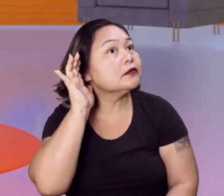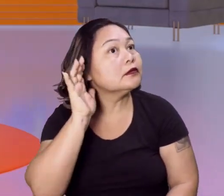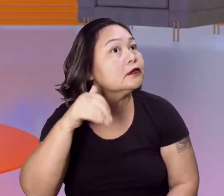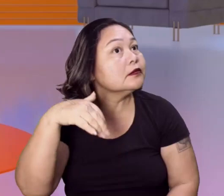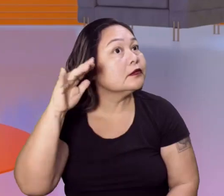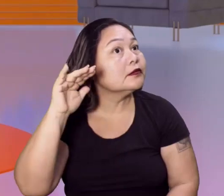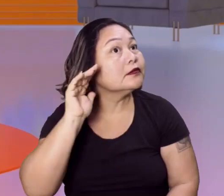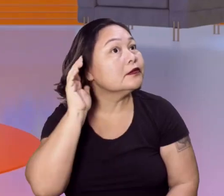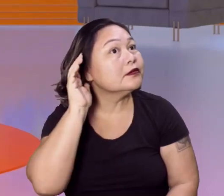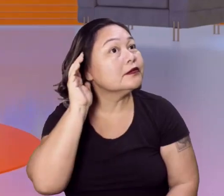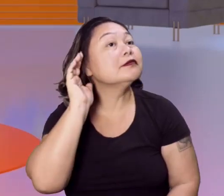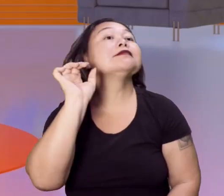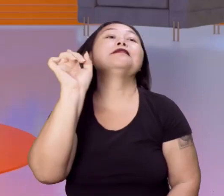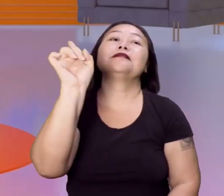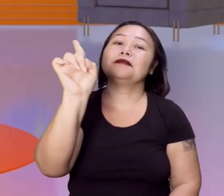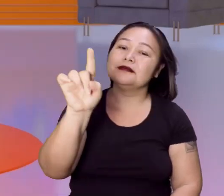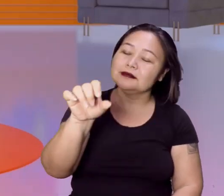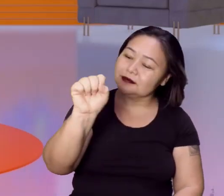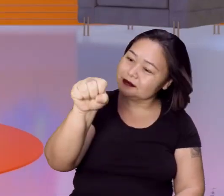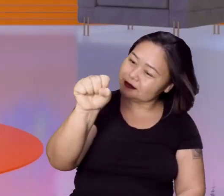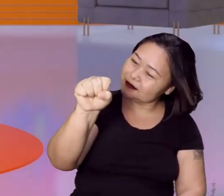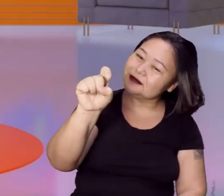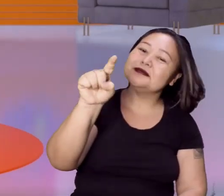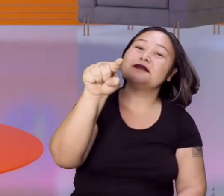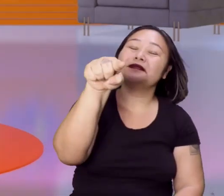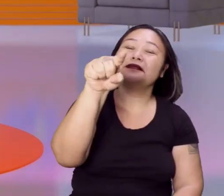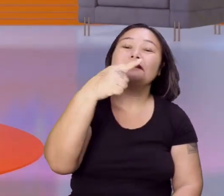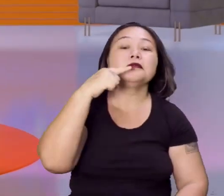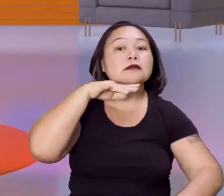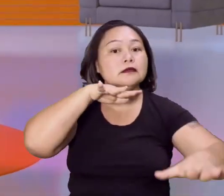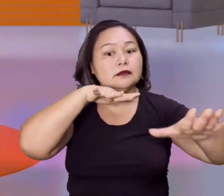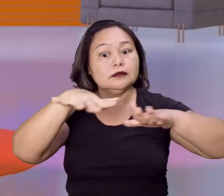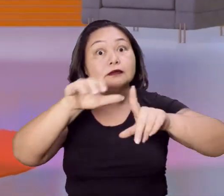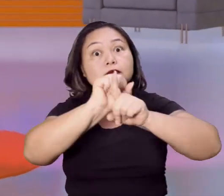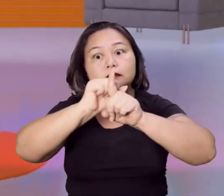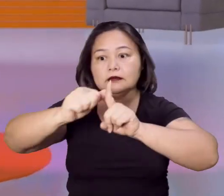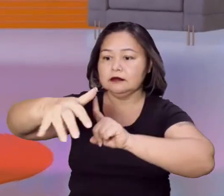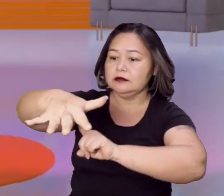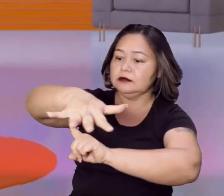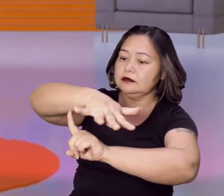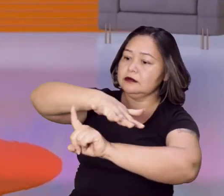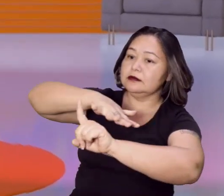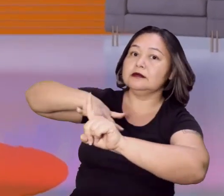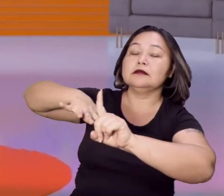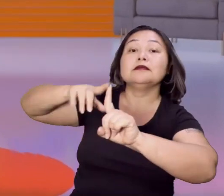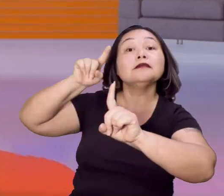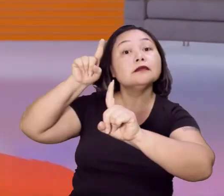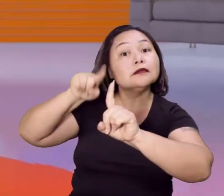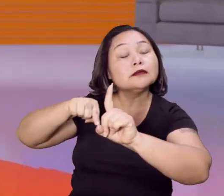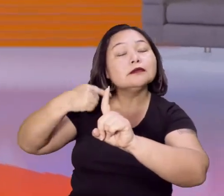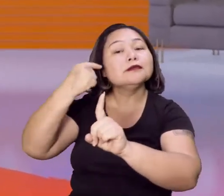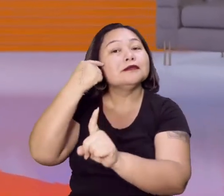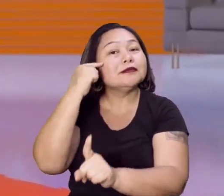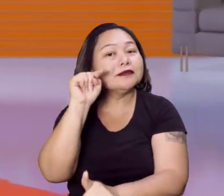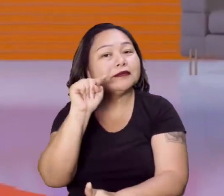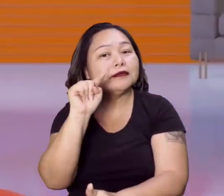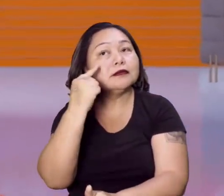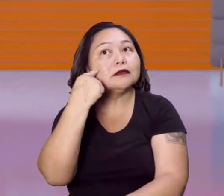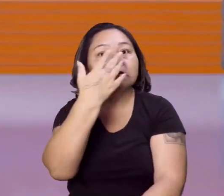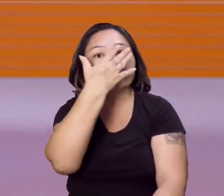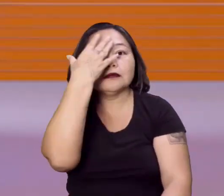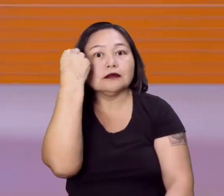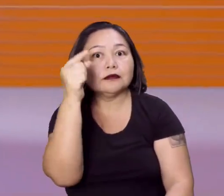fala mais alto. Ah, sim, sim, sim. Movimentos sociais. Ah, bom, eu pensei que vocês tinham